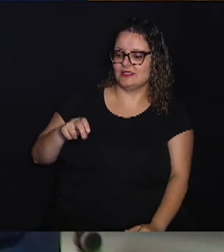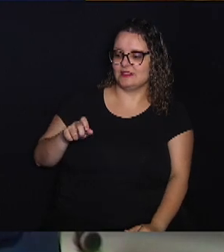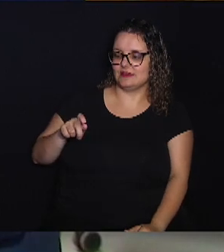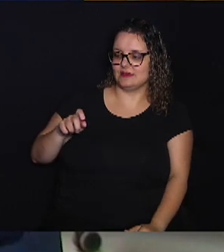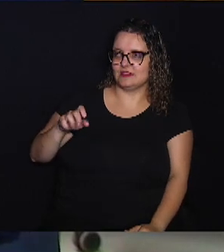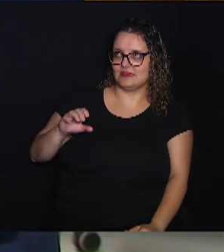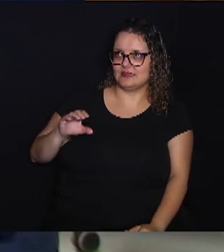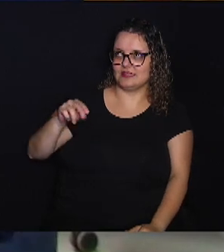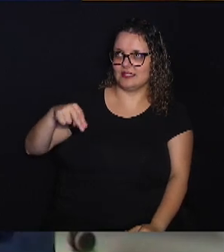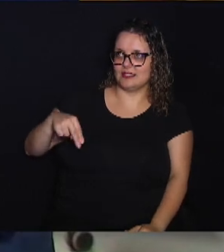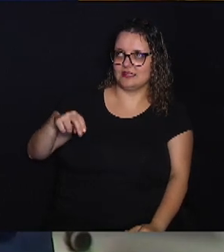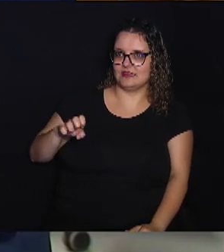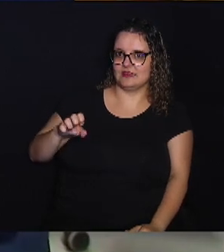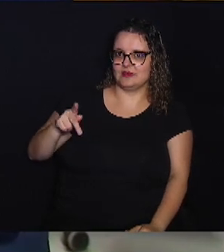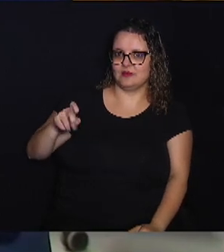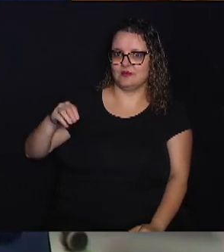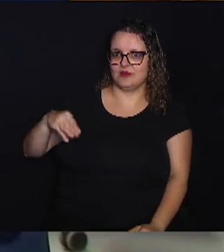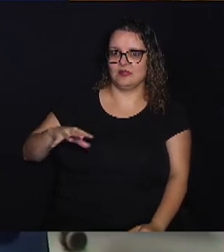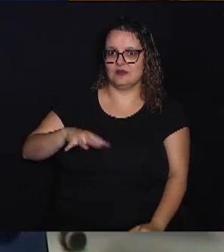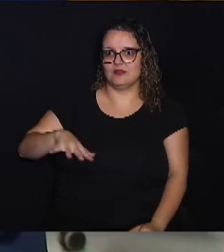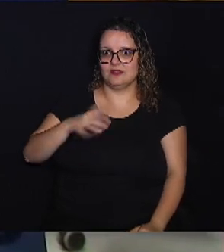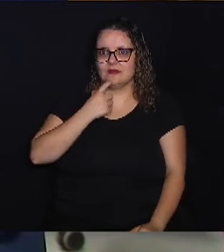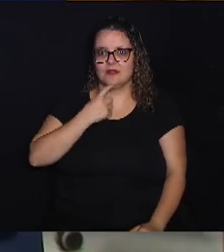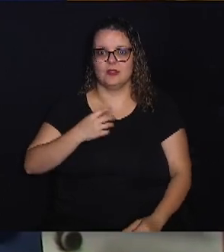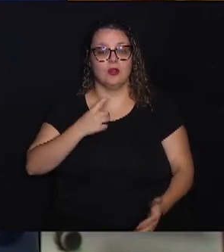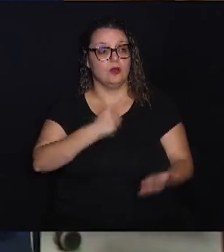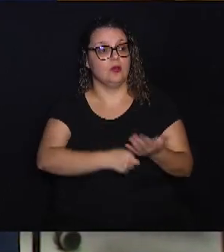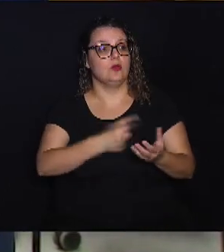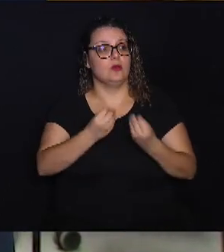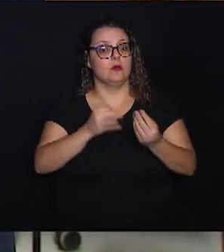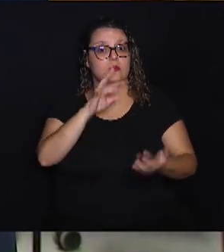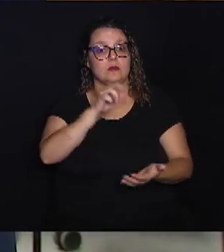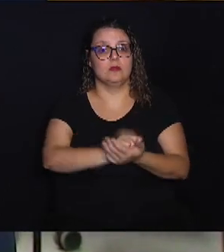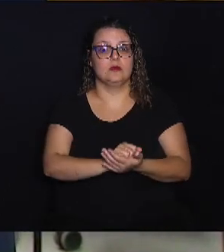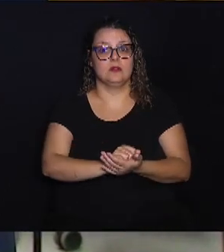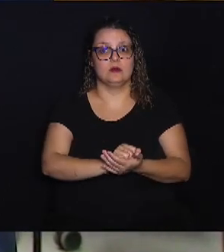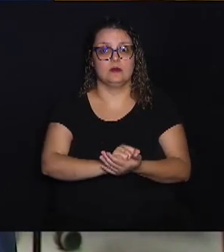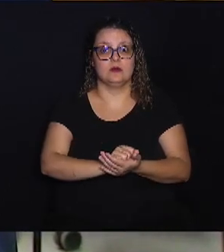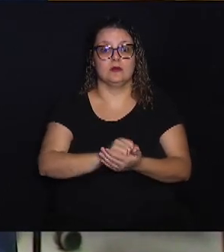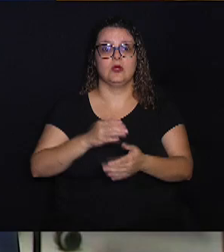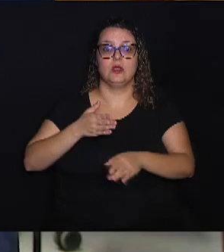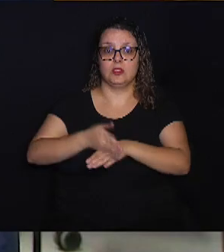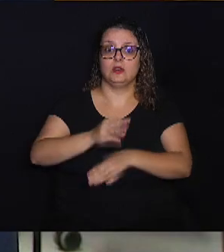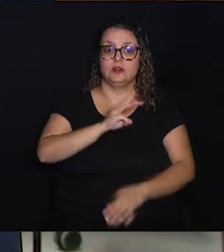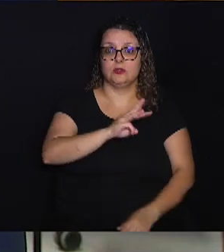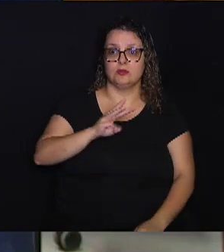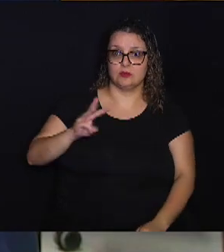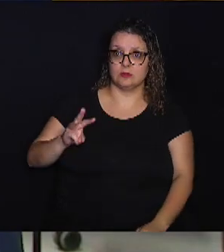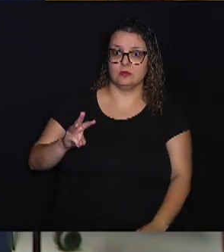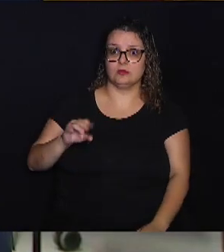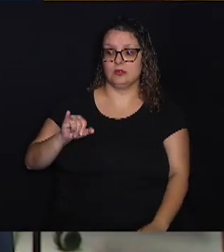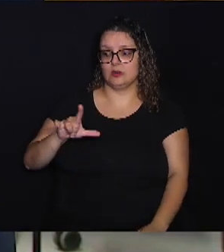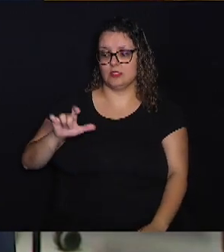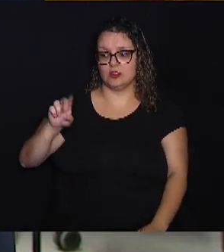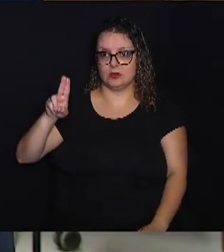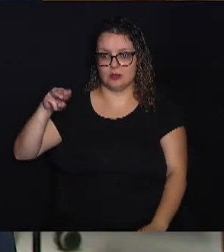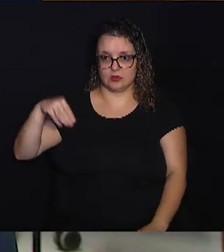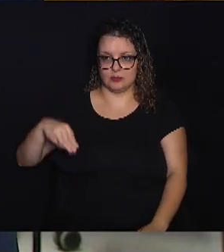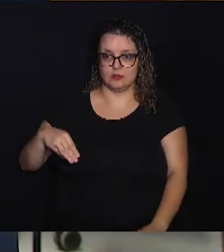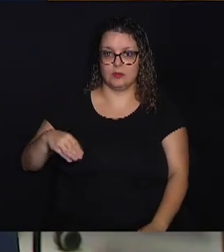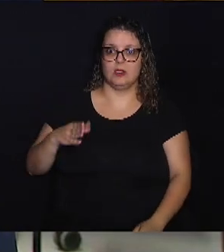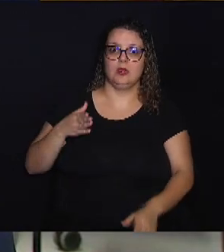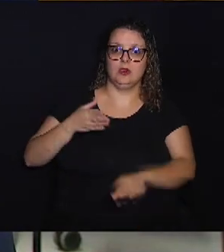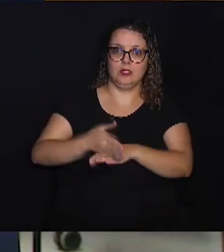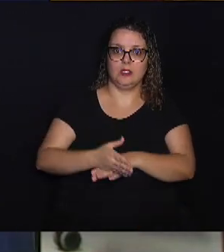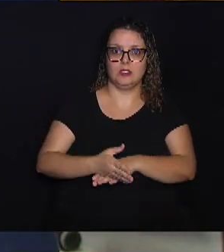essa região de Campinas. Confirmando, como faz para se inscrever? Para se inscrever, é só entrar no site da Ilum, é fácil. Ele entra,